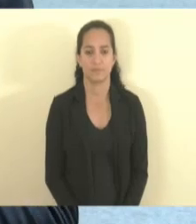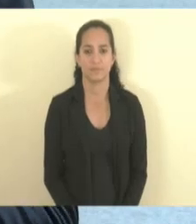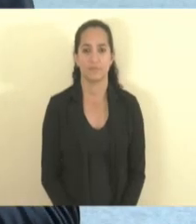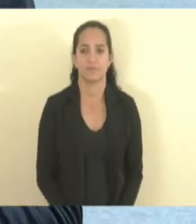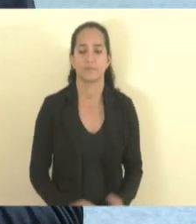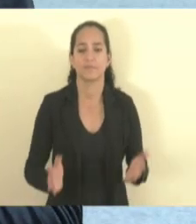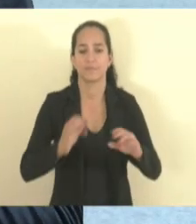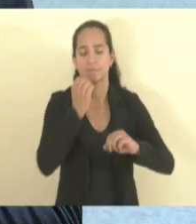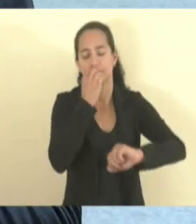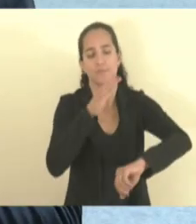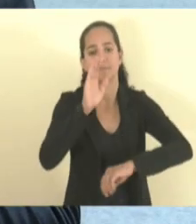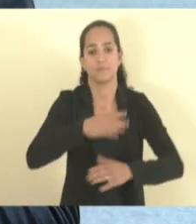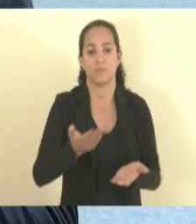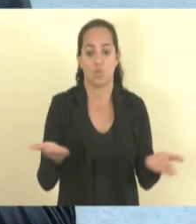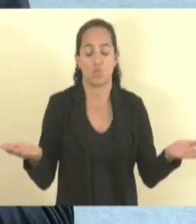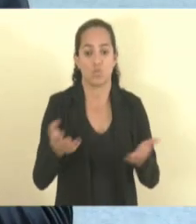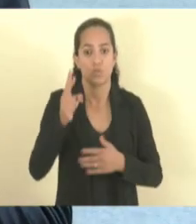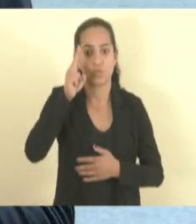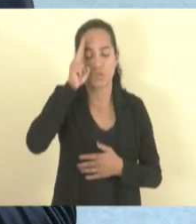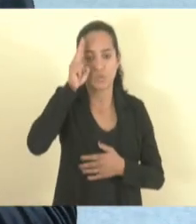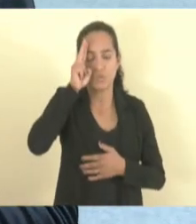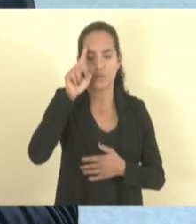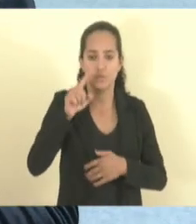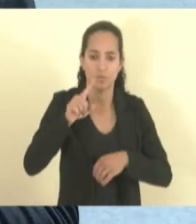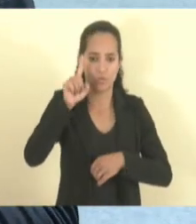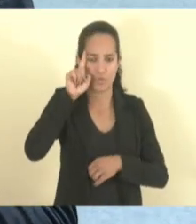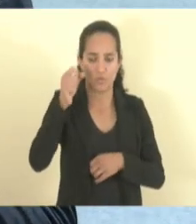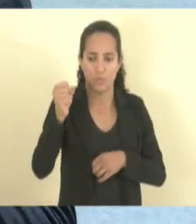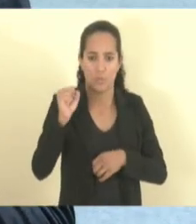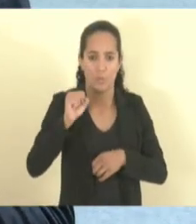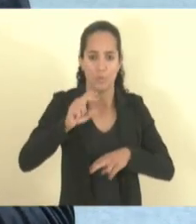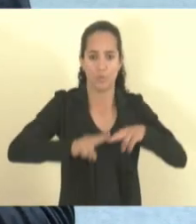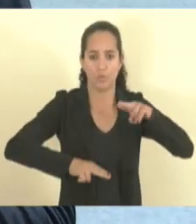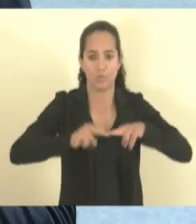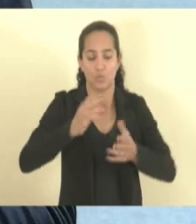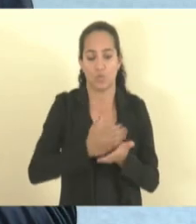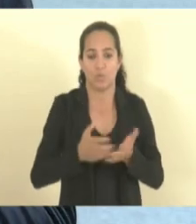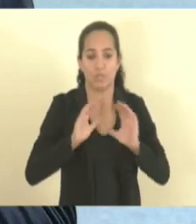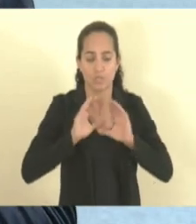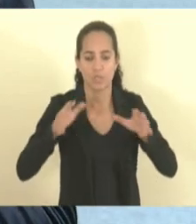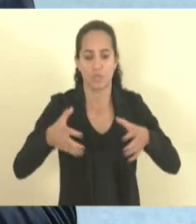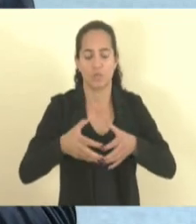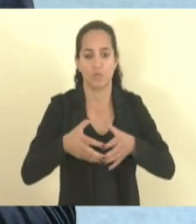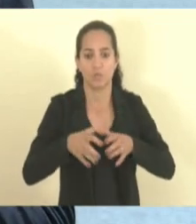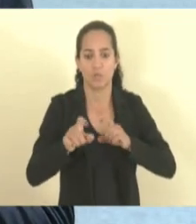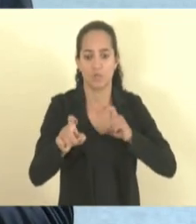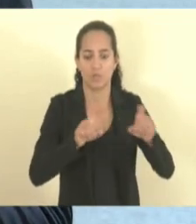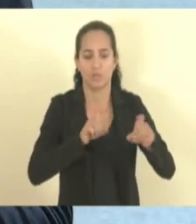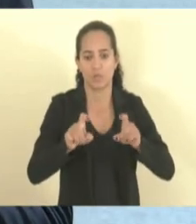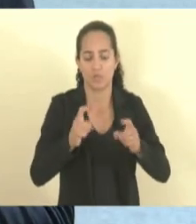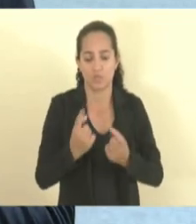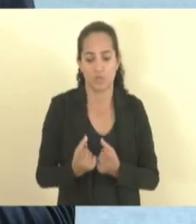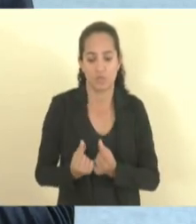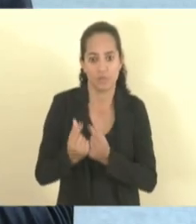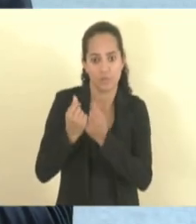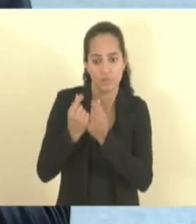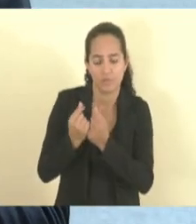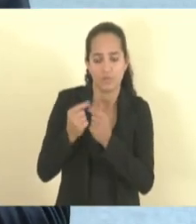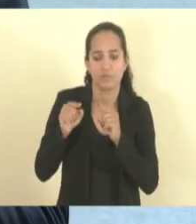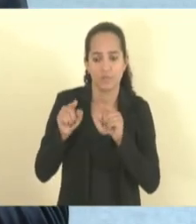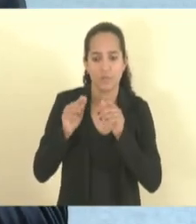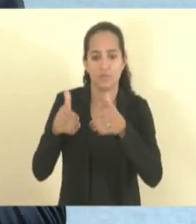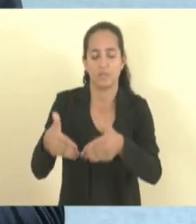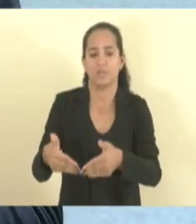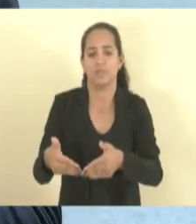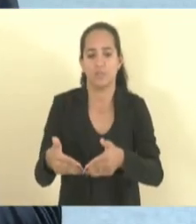Olá, boa tarde. Hoje é segunda-feira, 8 de julho. Começa agora a reunião da Comissão de Finanças, colegiado e